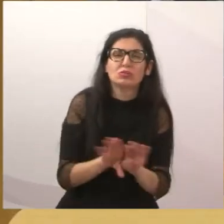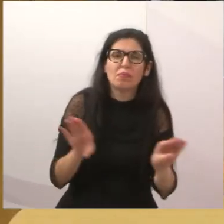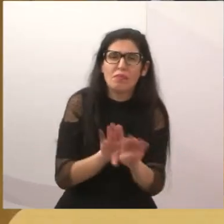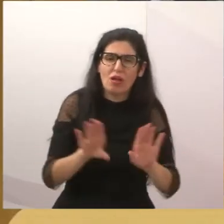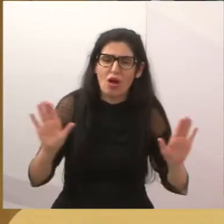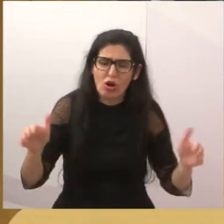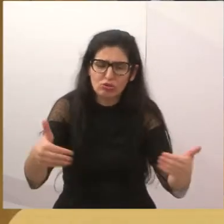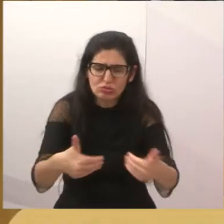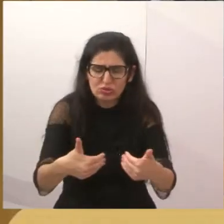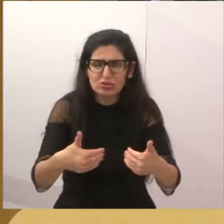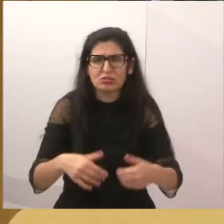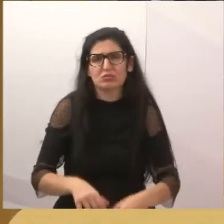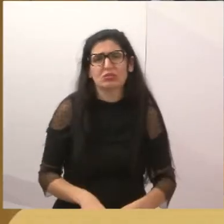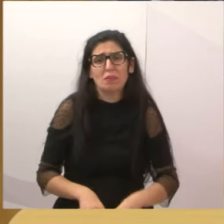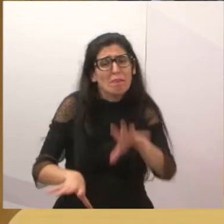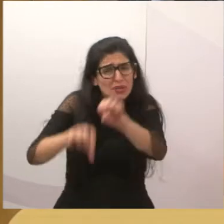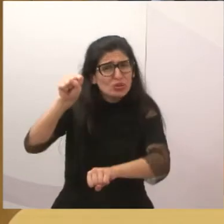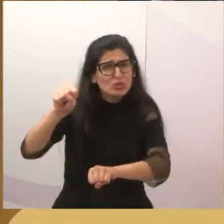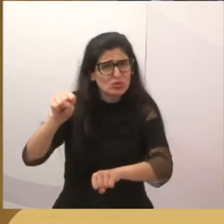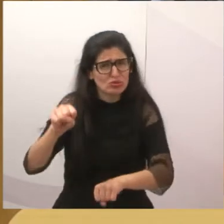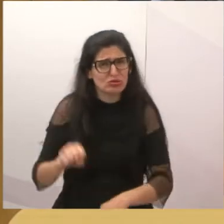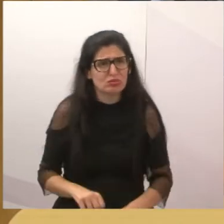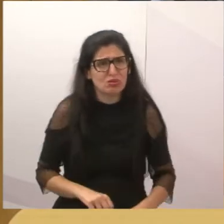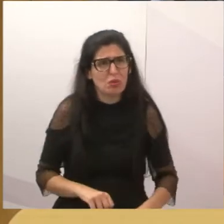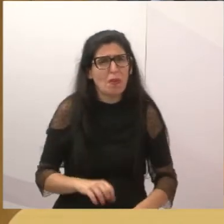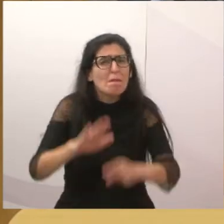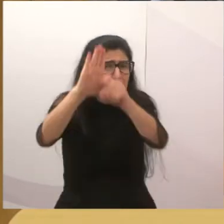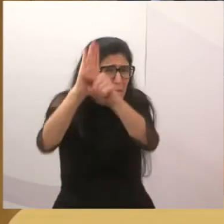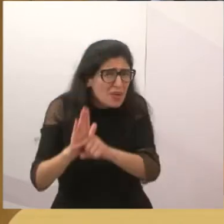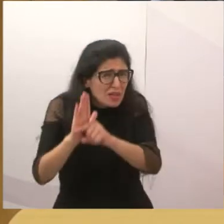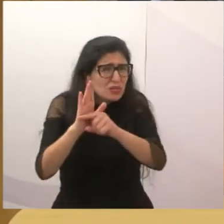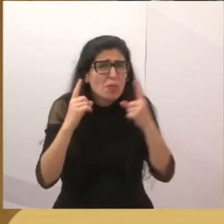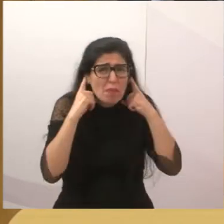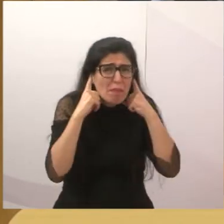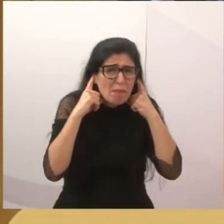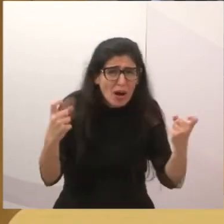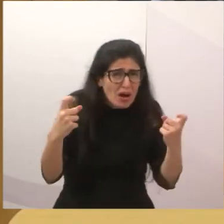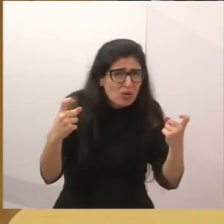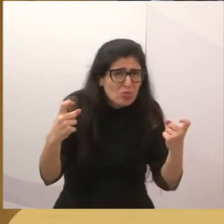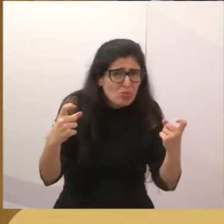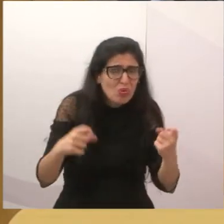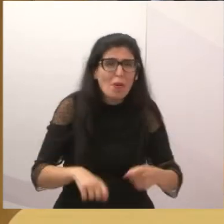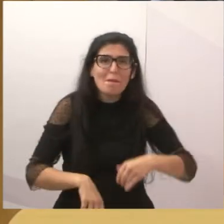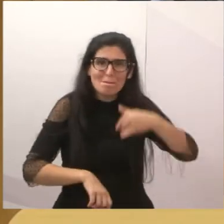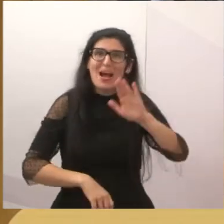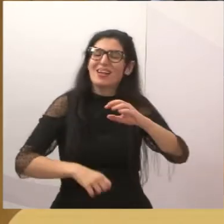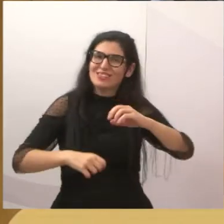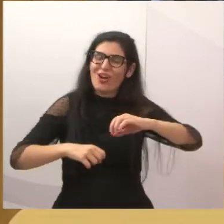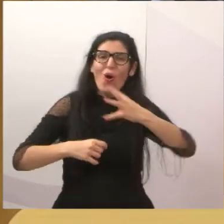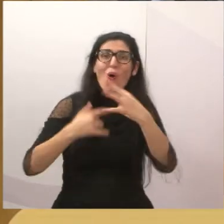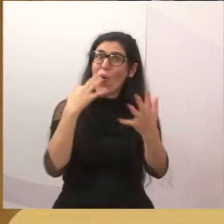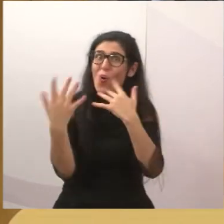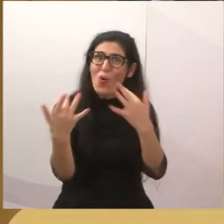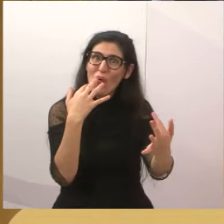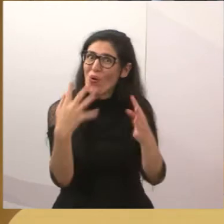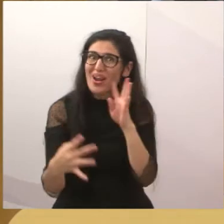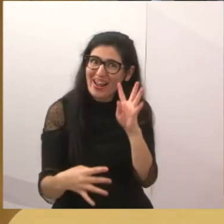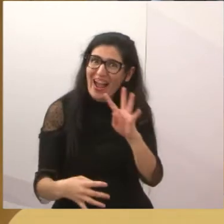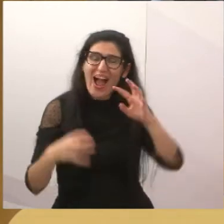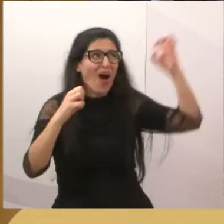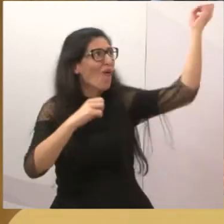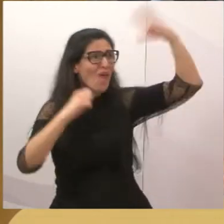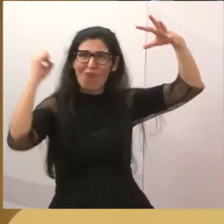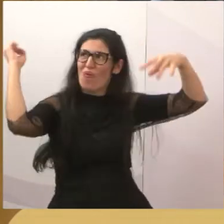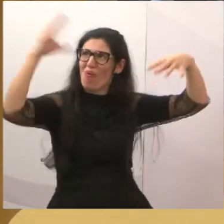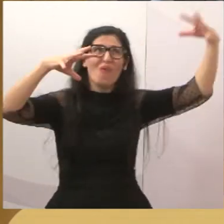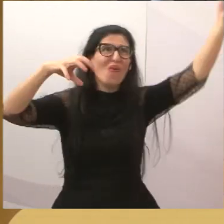diminuísse, pelo menos, os fogos com essas bombardas, né? Solte mais fogos. Aqueles fogos coloridos, que não faz barulho. Aquilo é